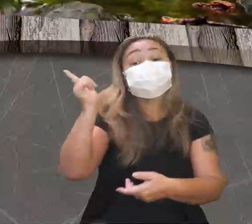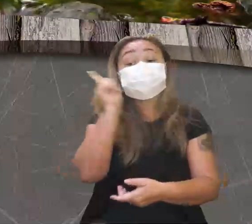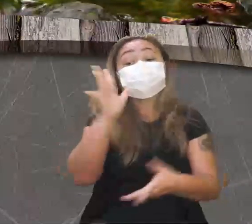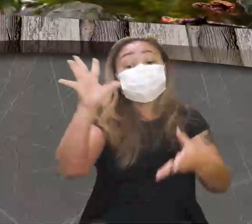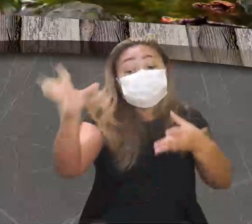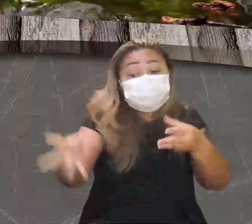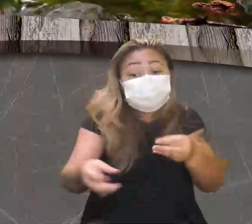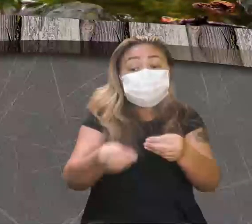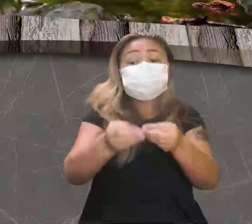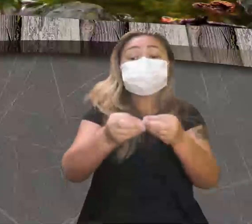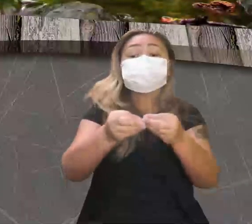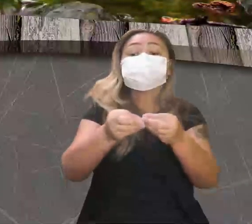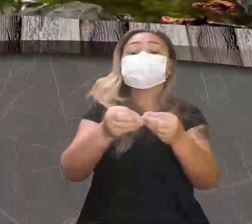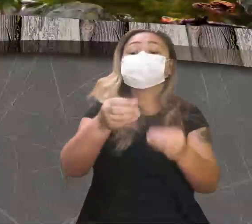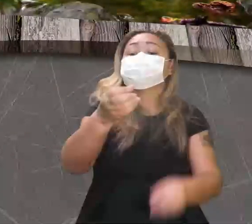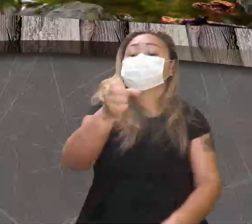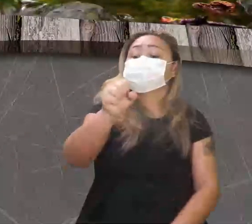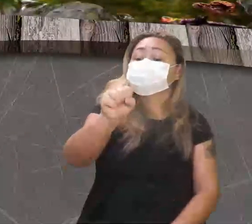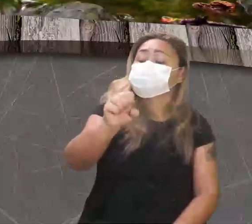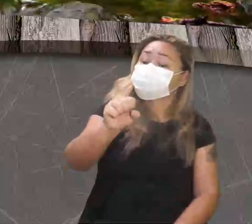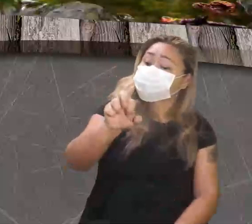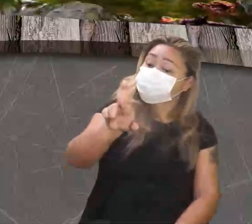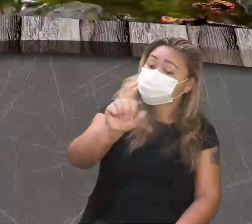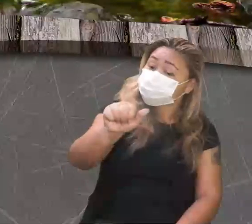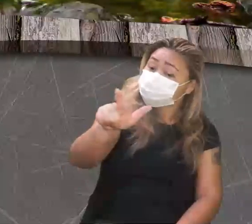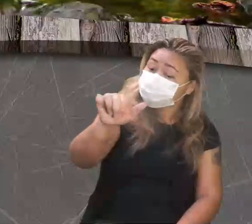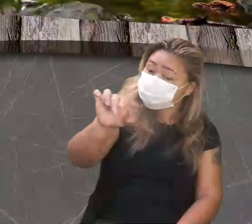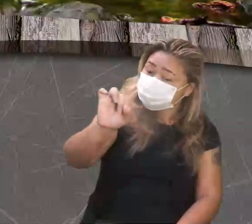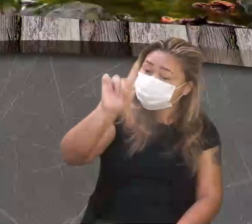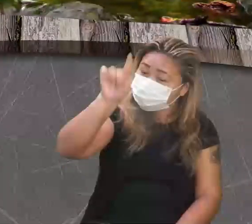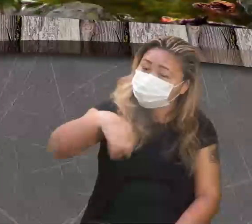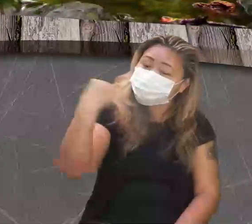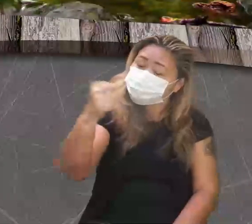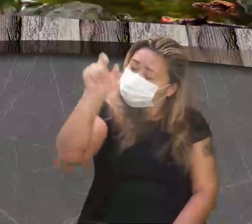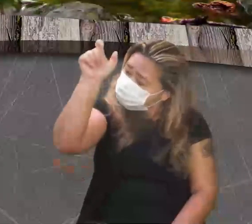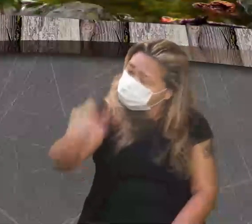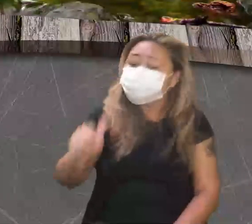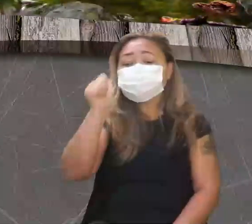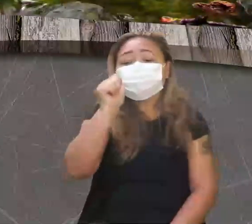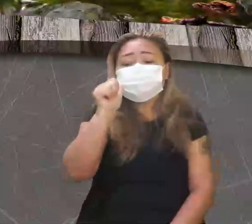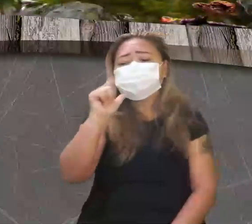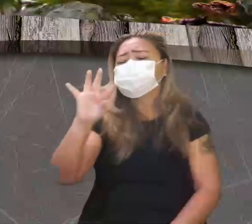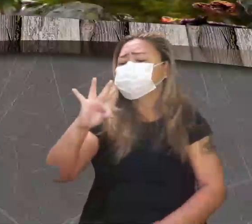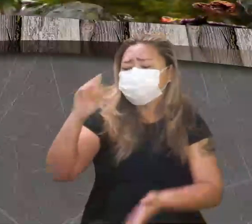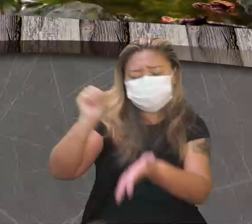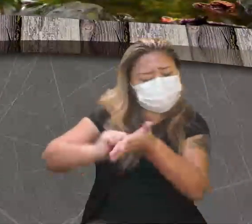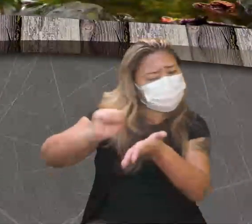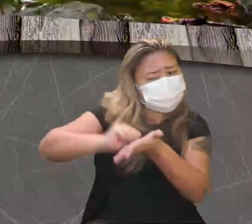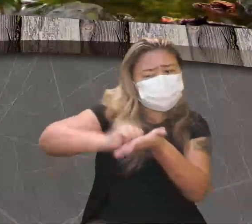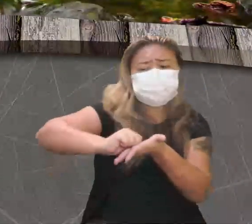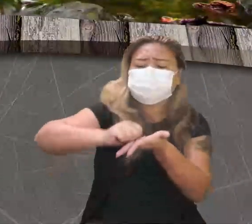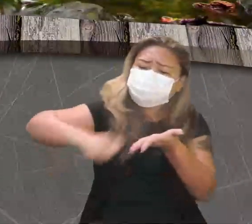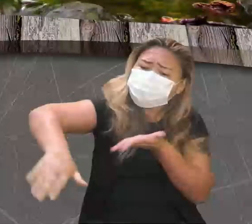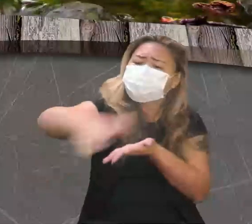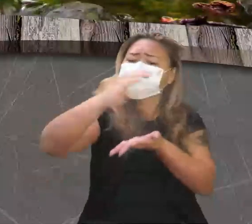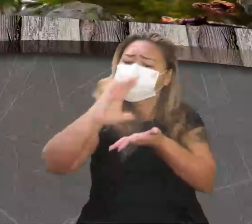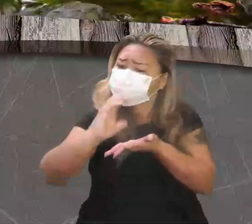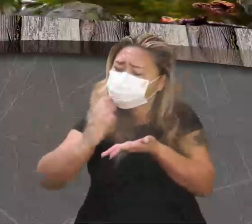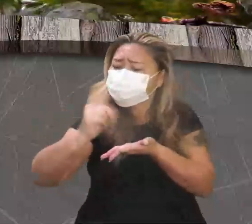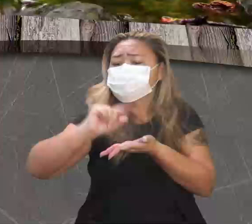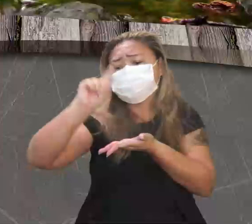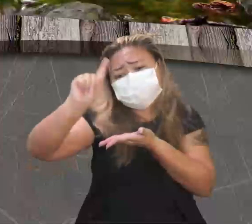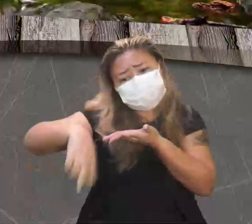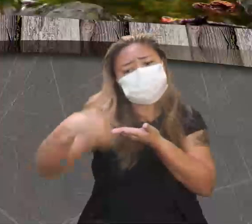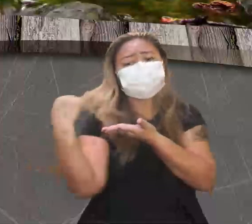Mas a Rosalinda Franklin foi importantíssima. Todos os seus escritos, toda a sua produção científica foi de suma importância